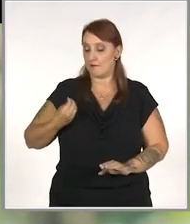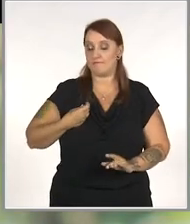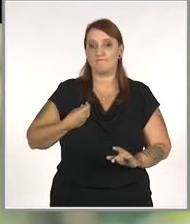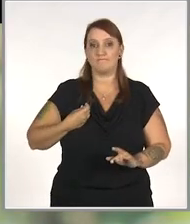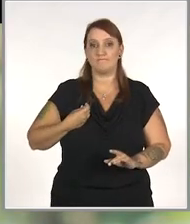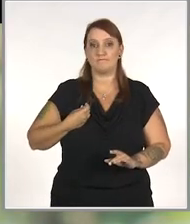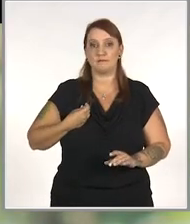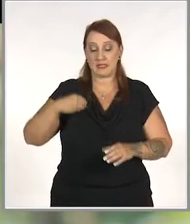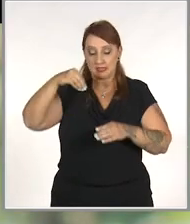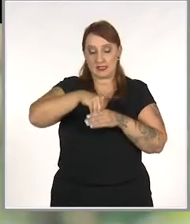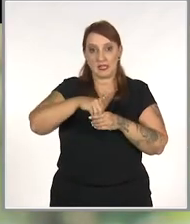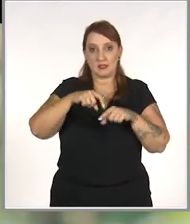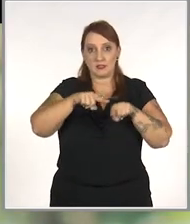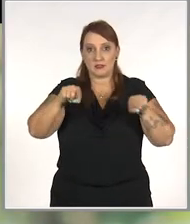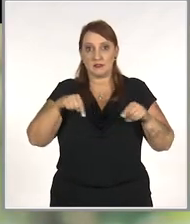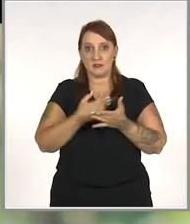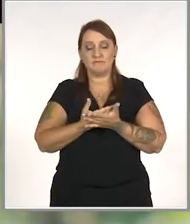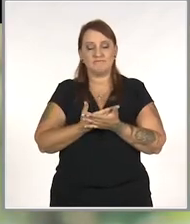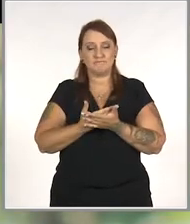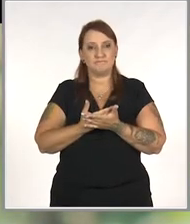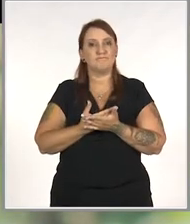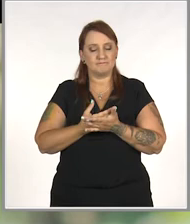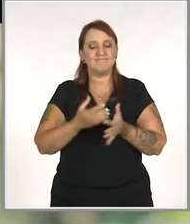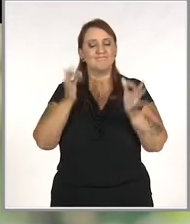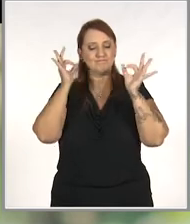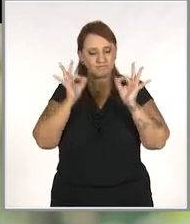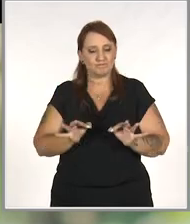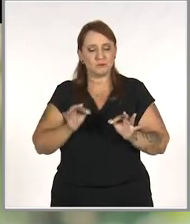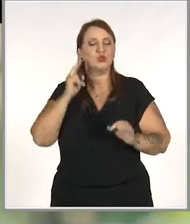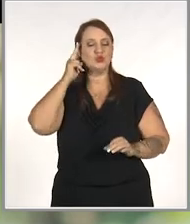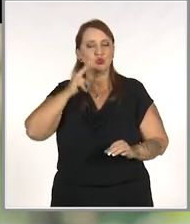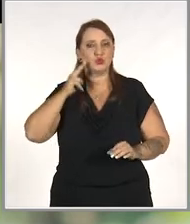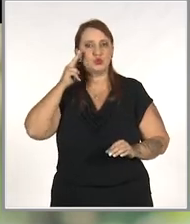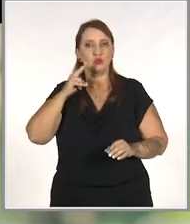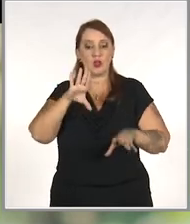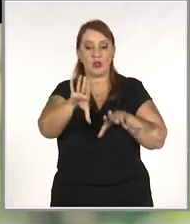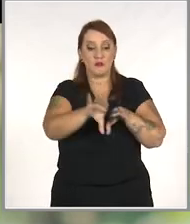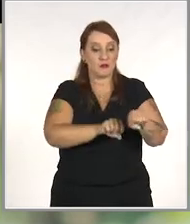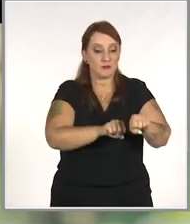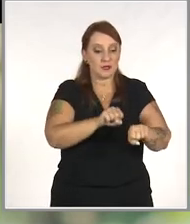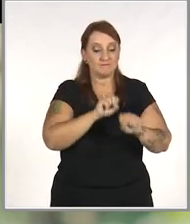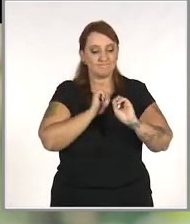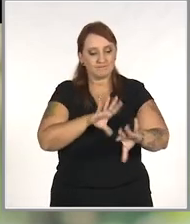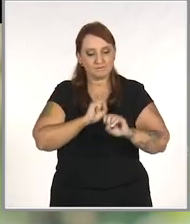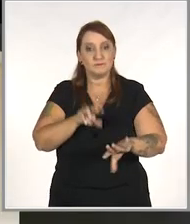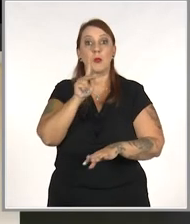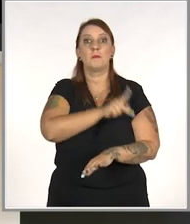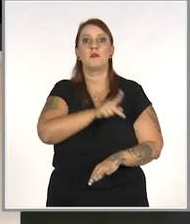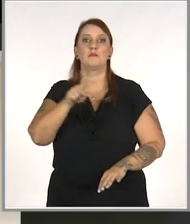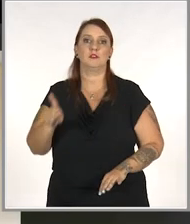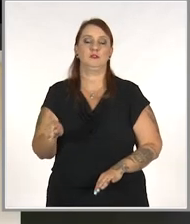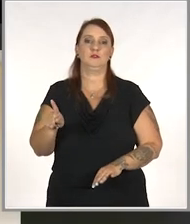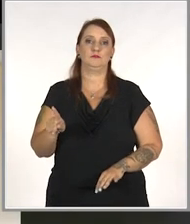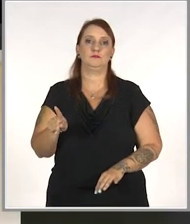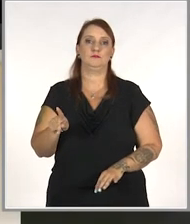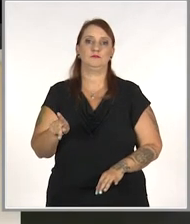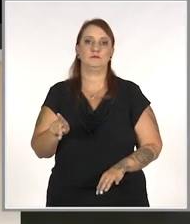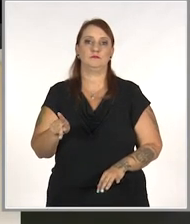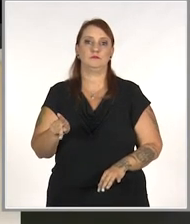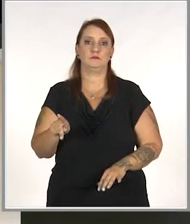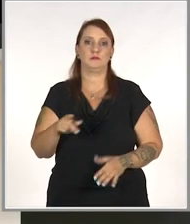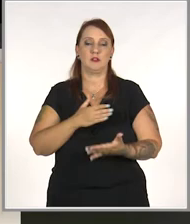aula lhe deu a certeza de que seu sonho poderia se concretizar com a formação dos professores. Assim,